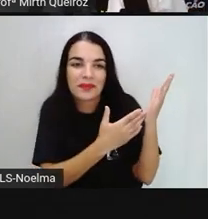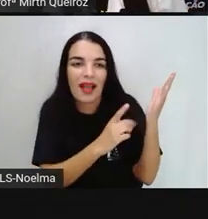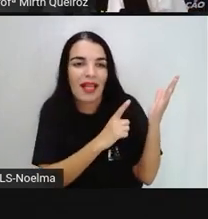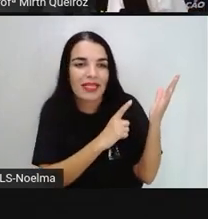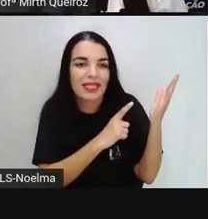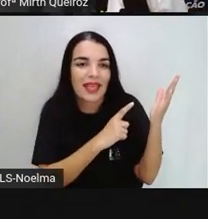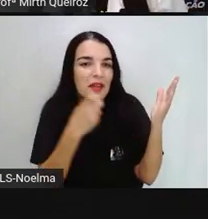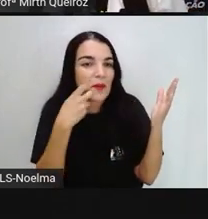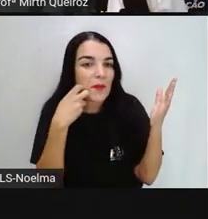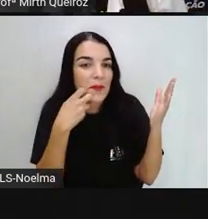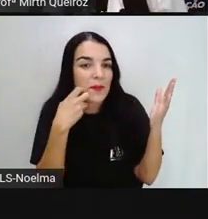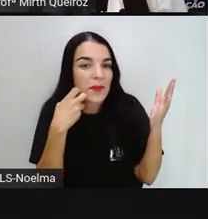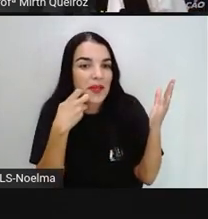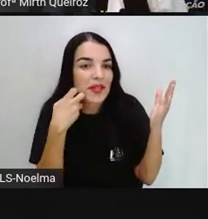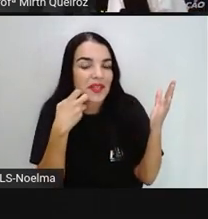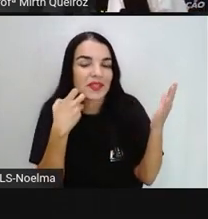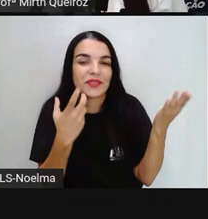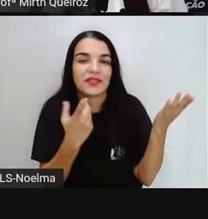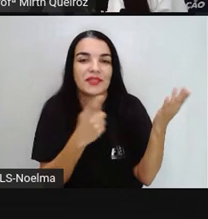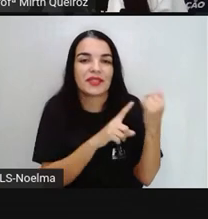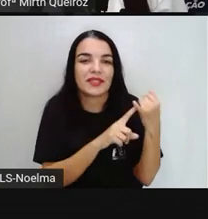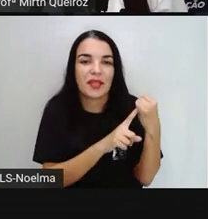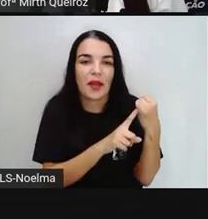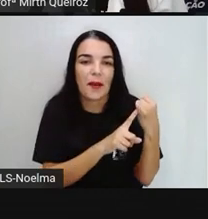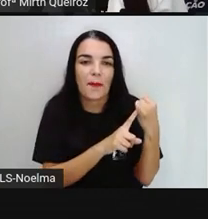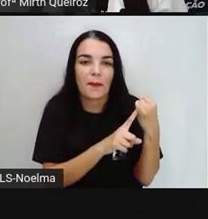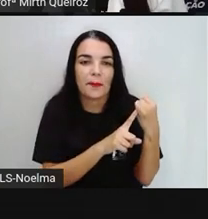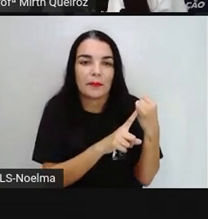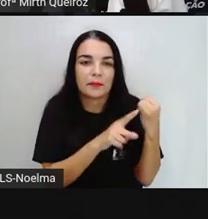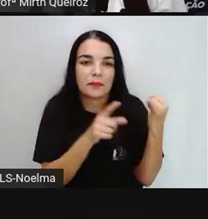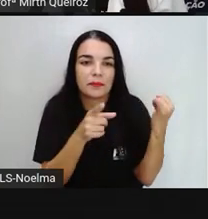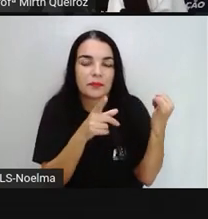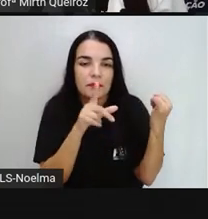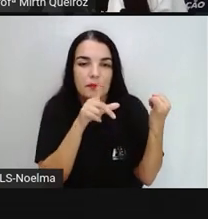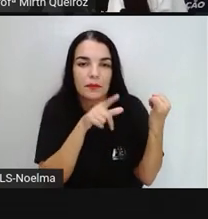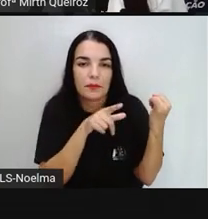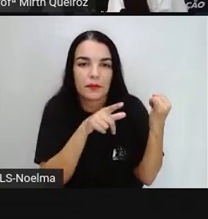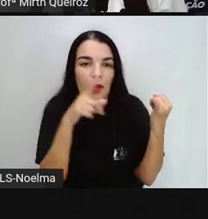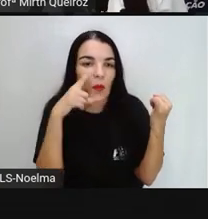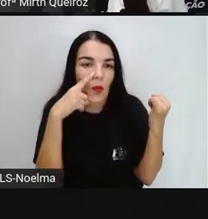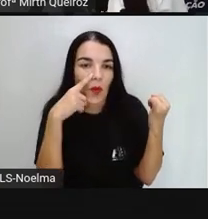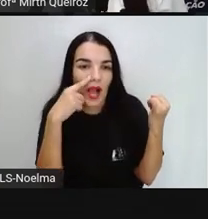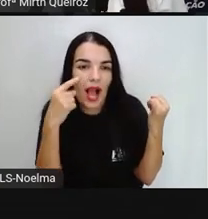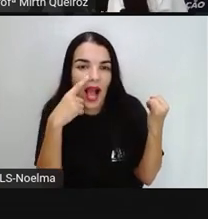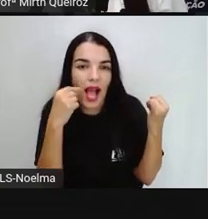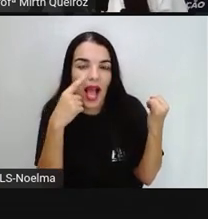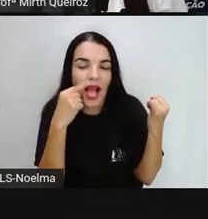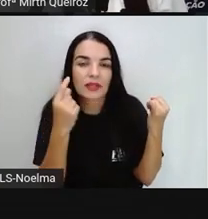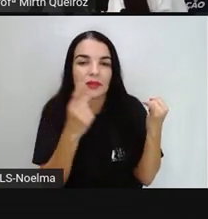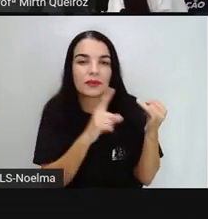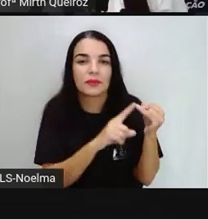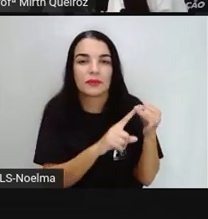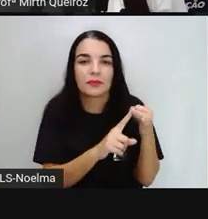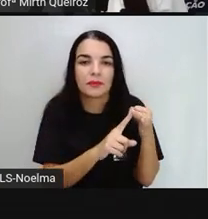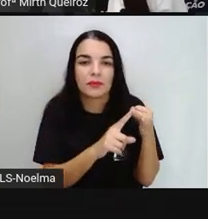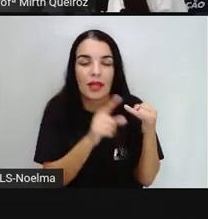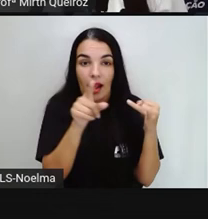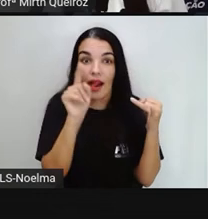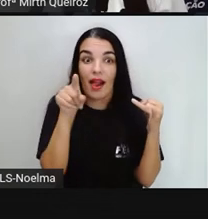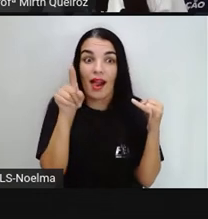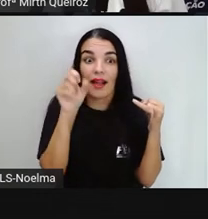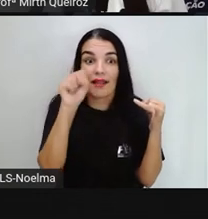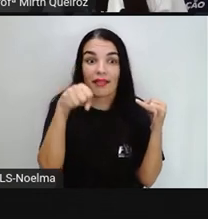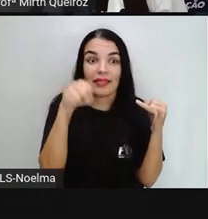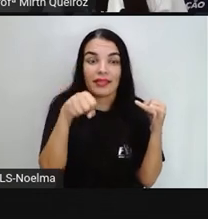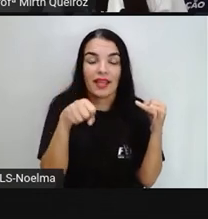um peixinho, nós temos aqui o gatinho. Esse gatinho, sim, nós